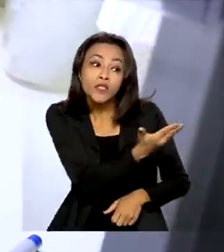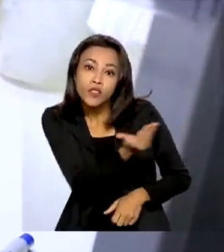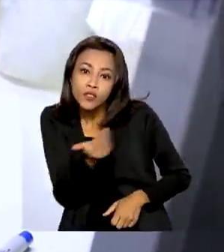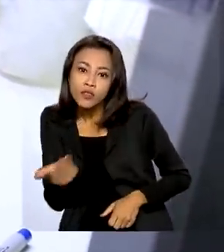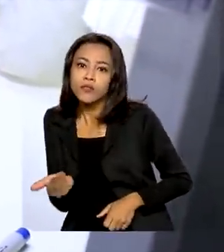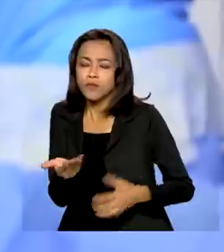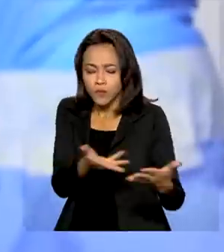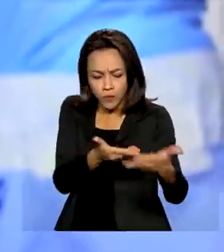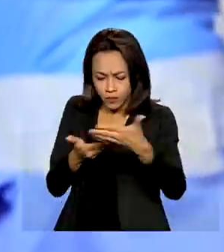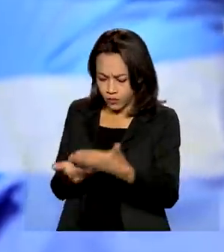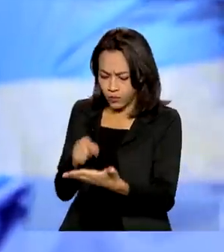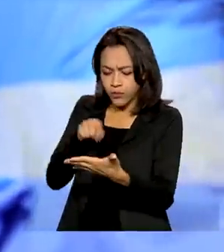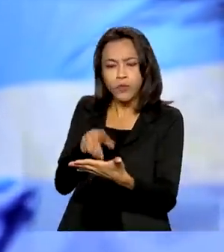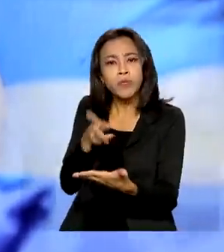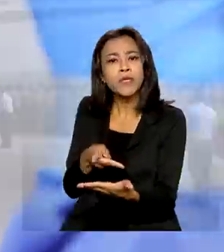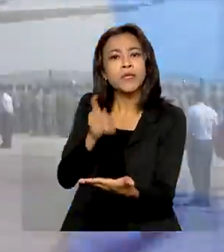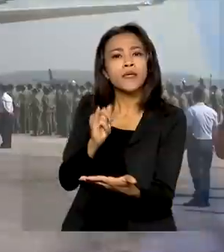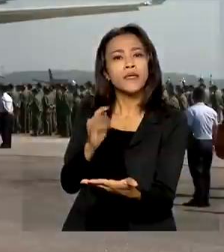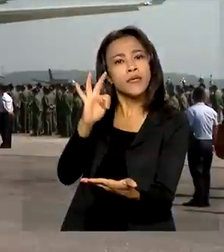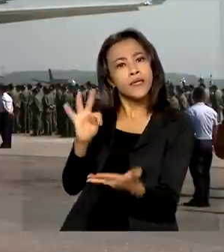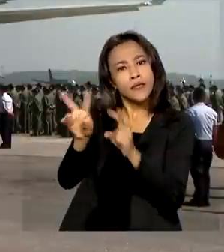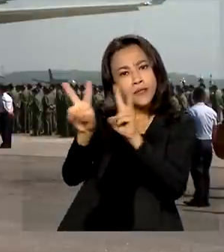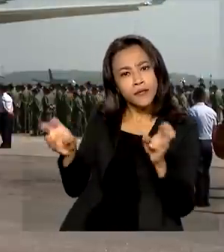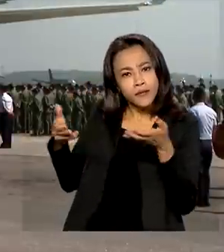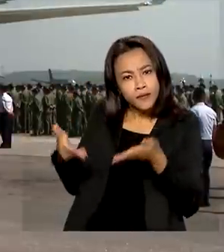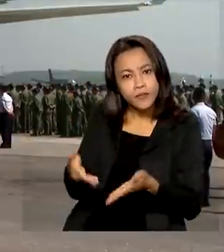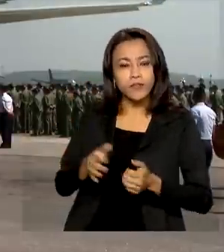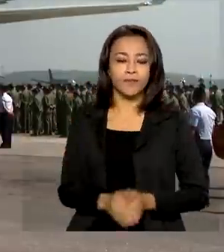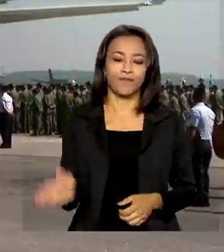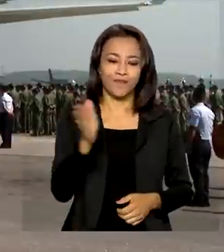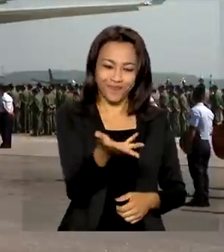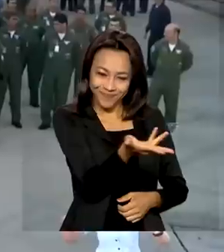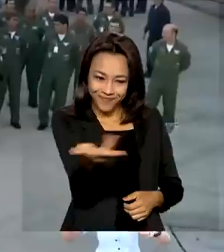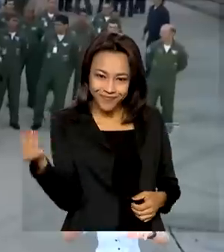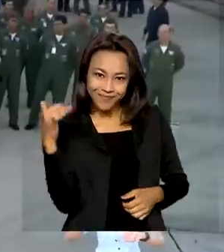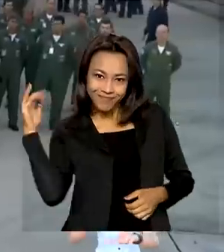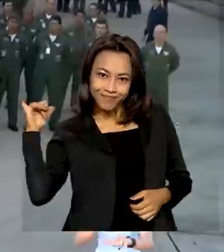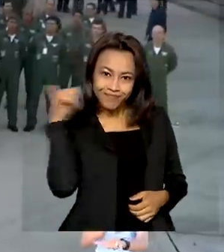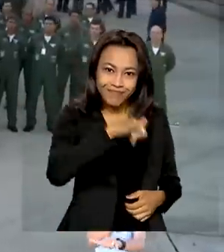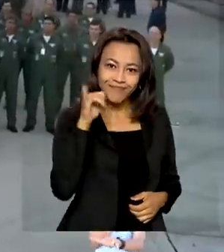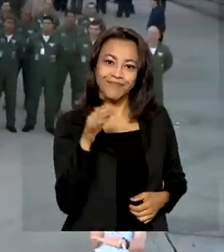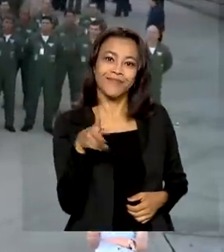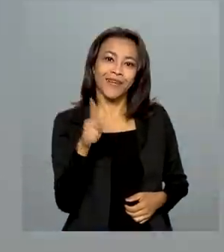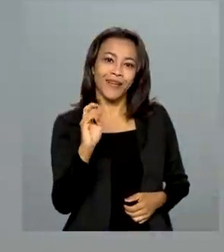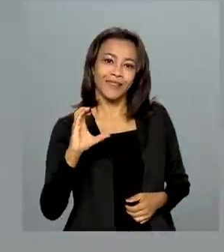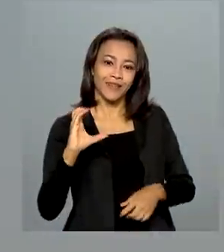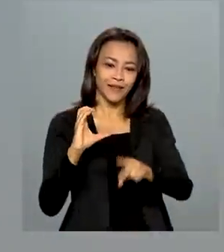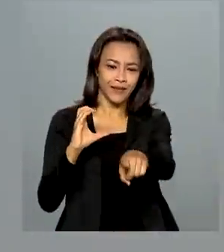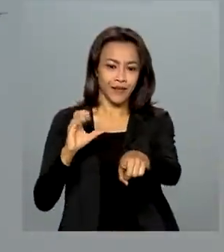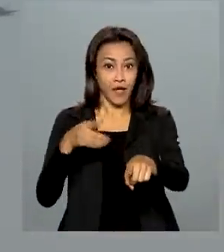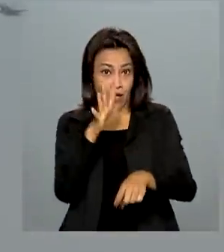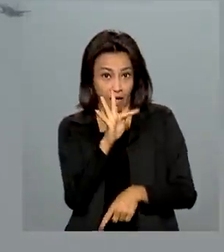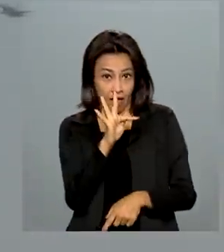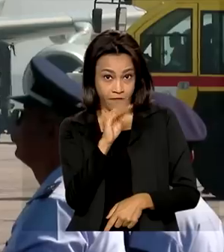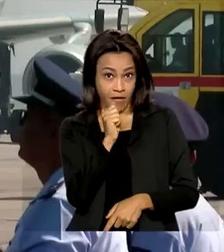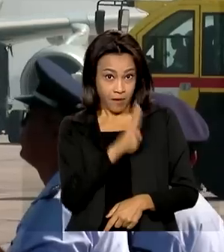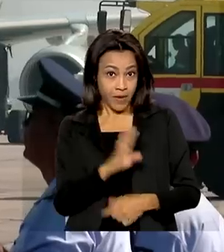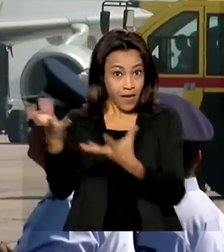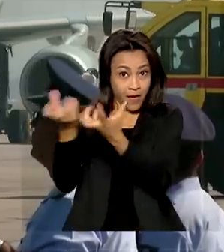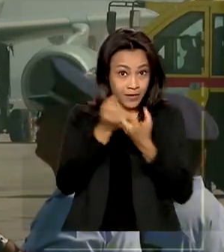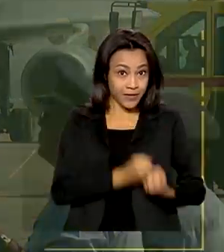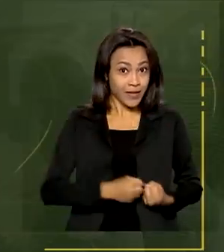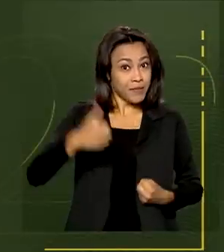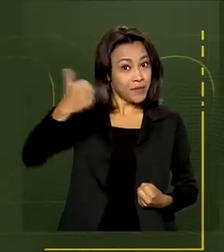de kits de diagnóstico. KC-30 no Brasil, FAB recebe primeira das duas aeronaves.